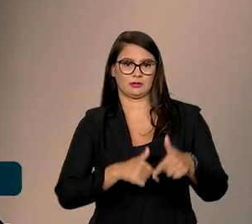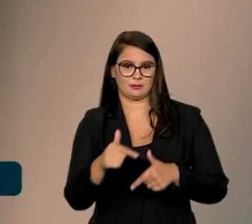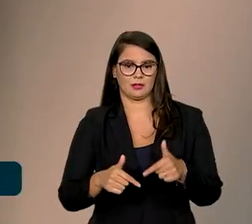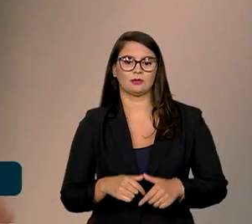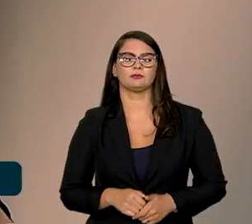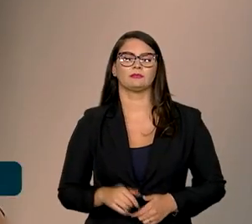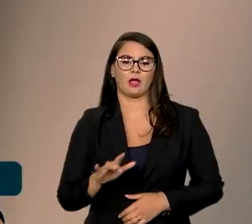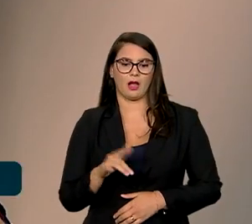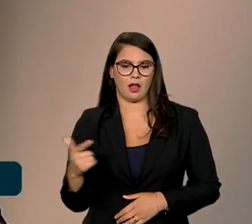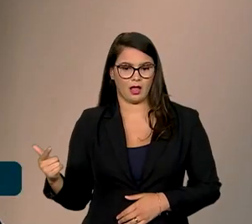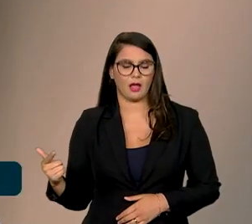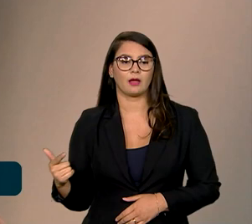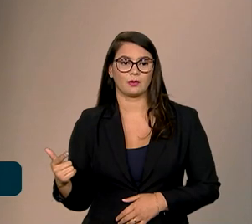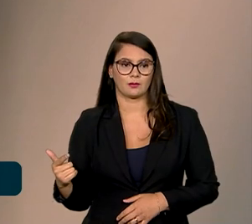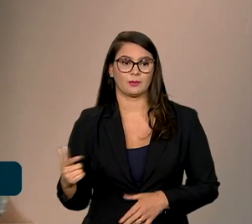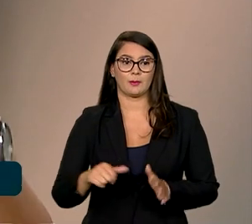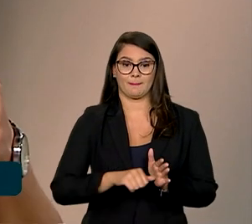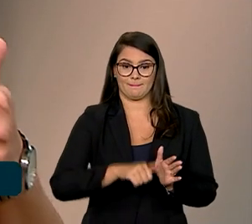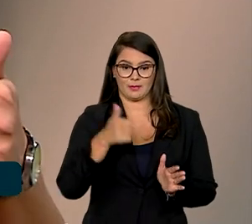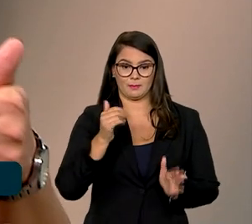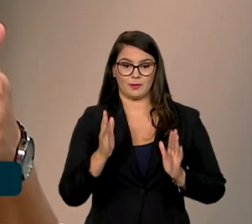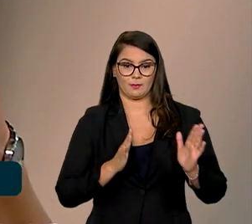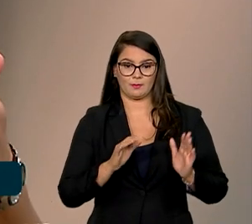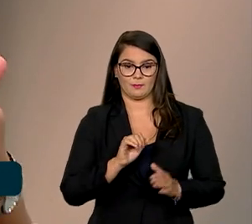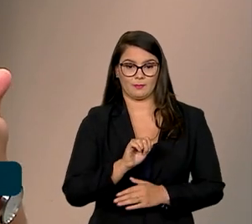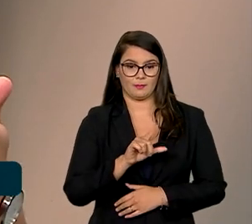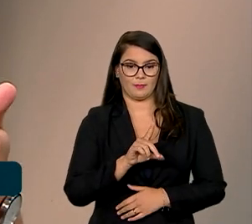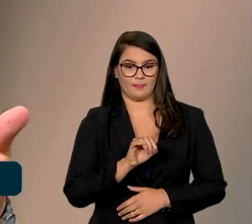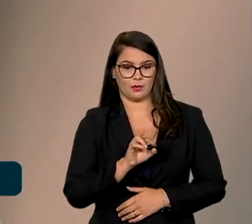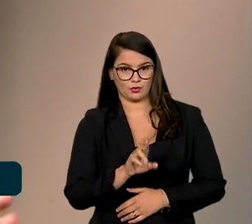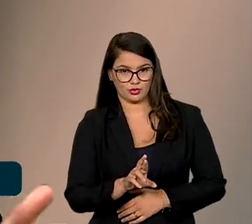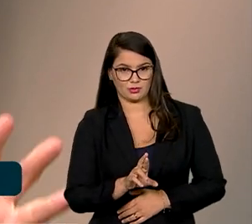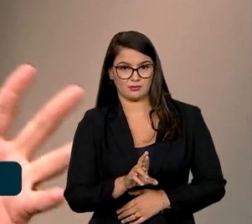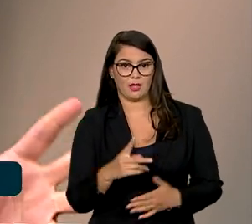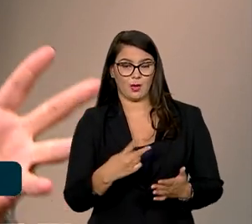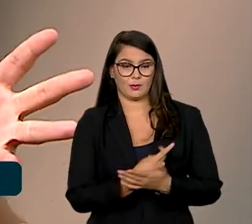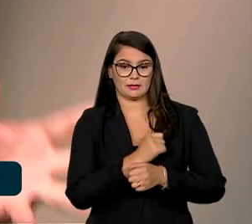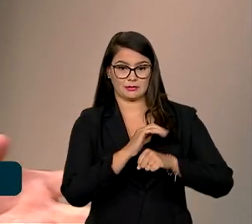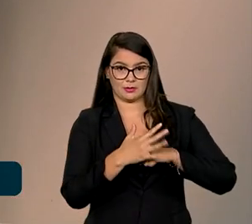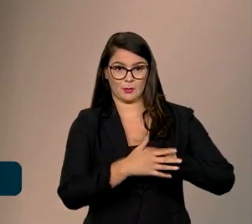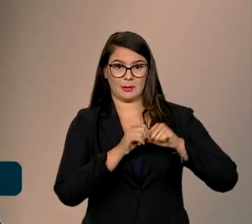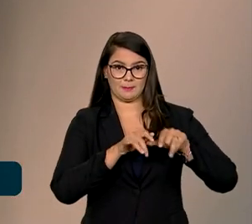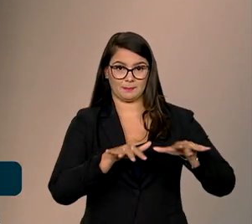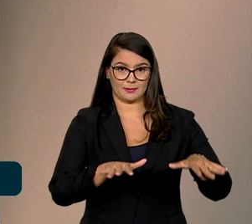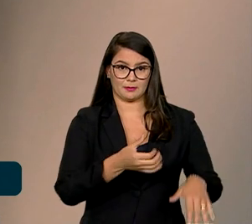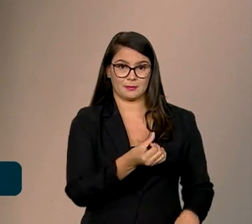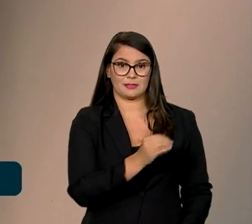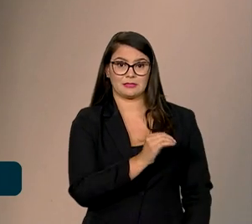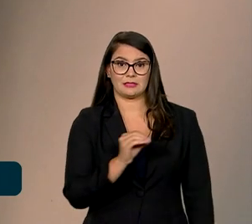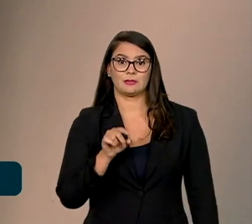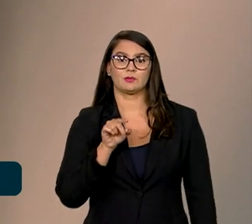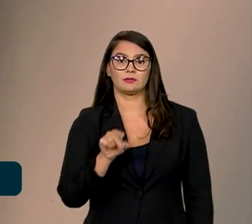Sem dúvida. No primeiro ciclo, a Lei Aldir Blanc 1, que aconteceu na pandemia, 600 mil pessoas foram